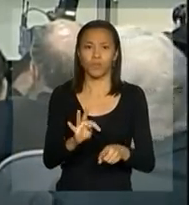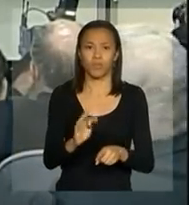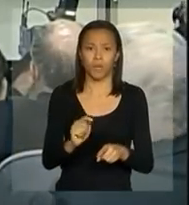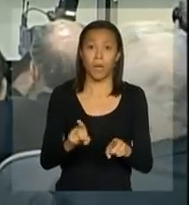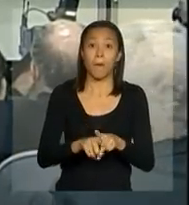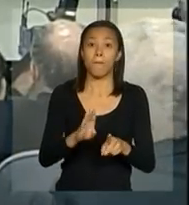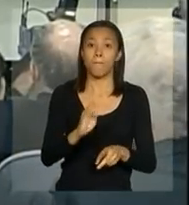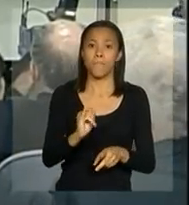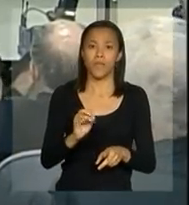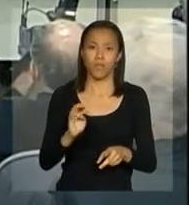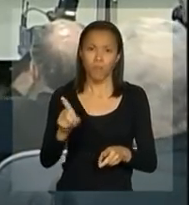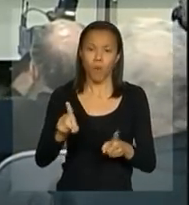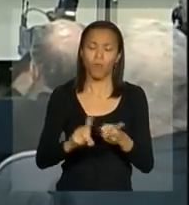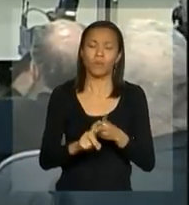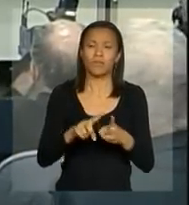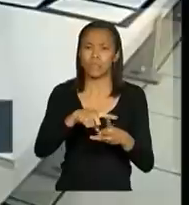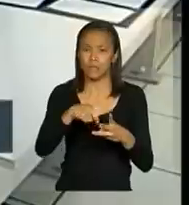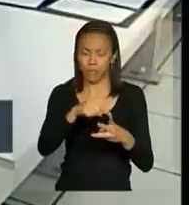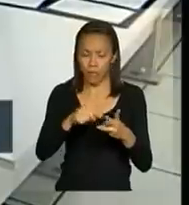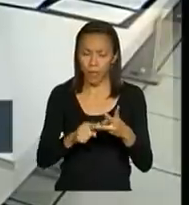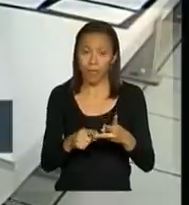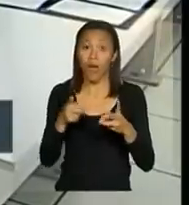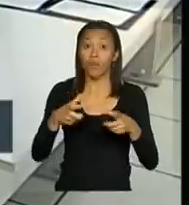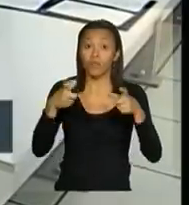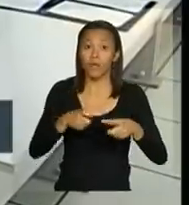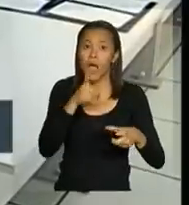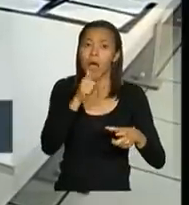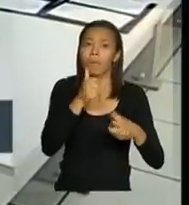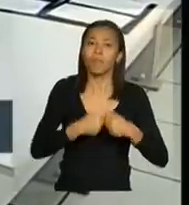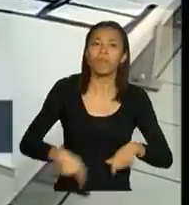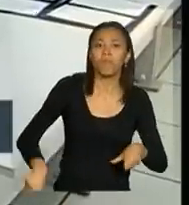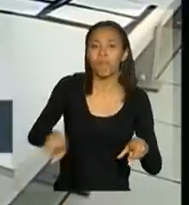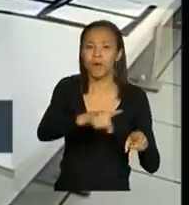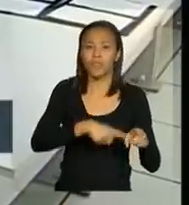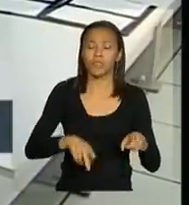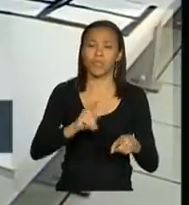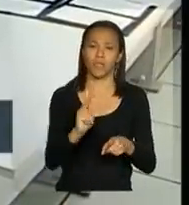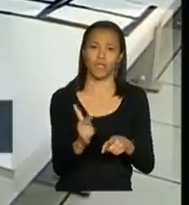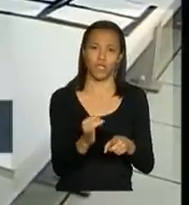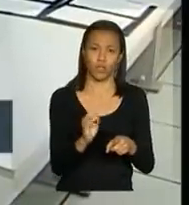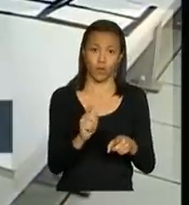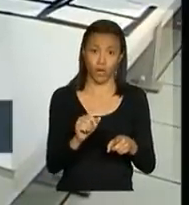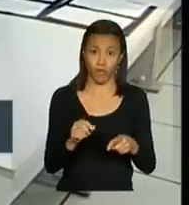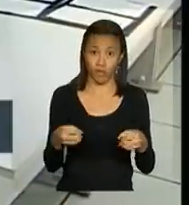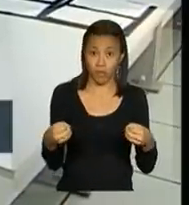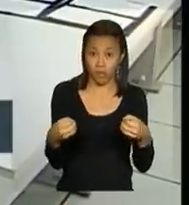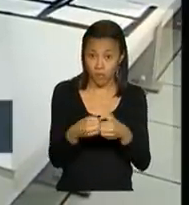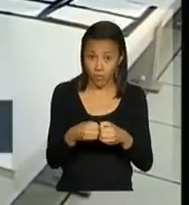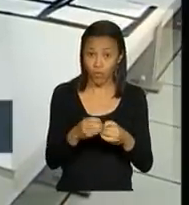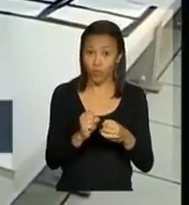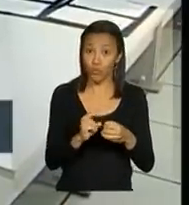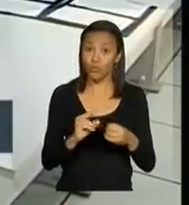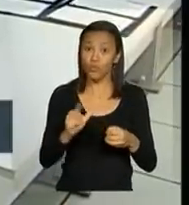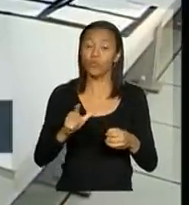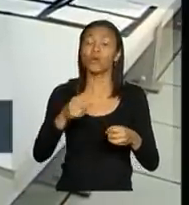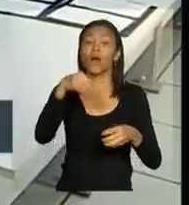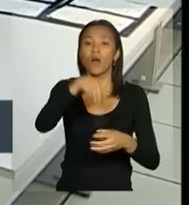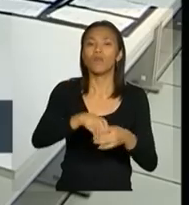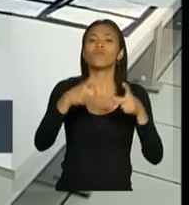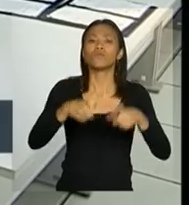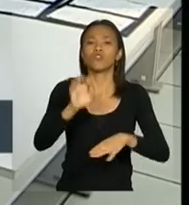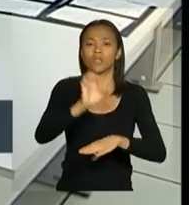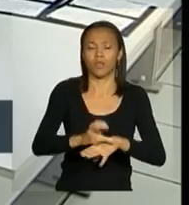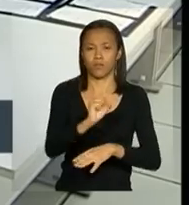Perimbó e Braço do Trombudo, localizados nas bacias hidrográficas amontante da cidade do Rio do Sul em Santa Catarina.